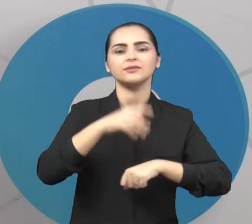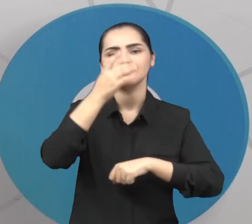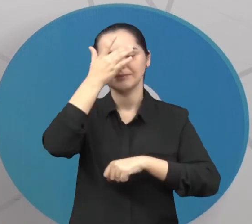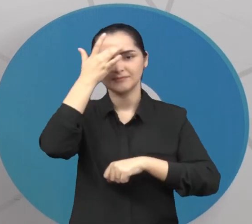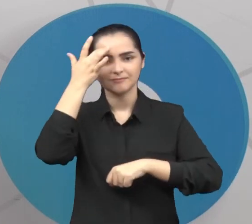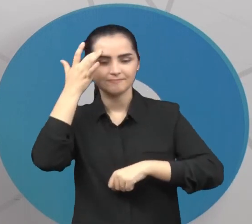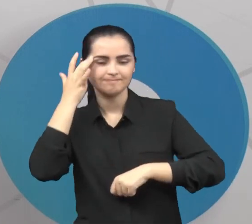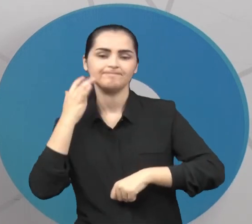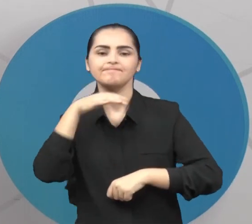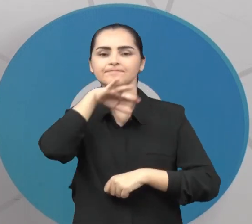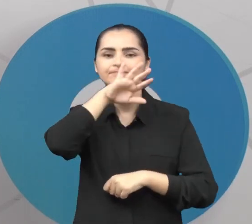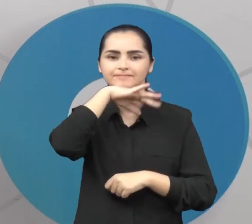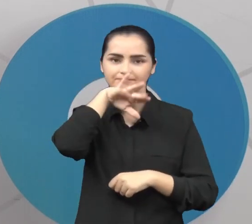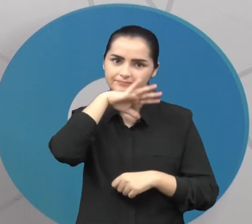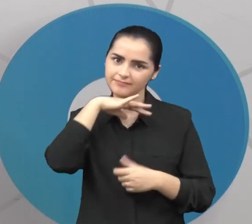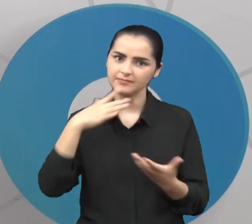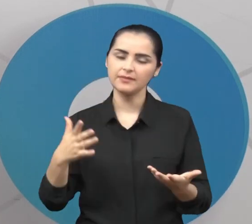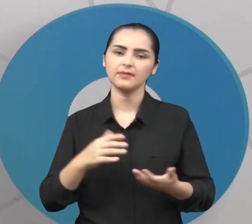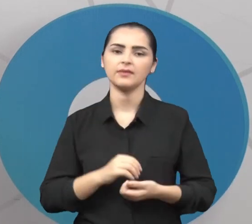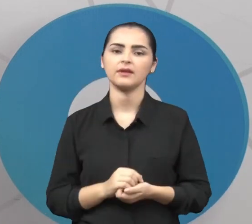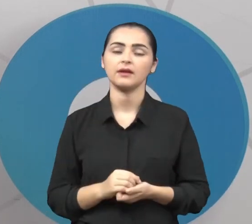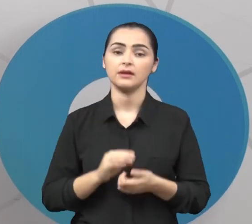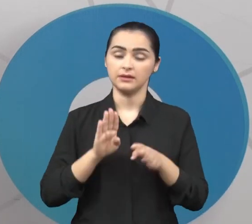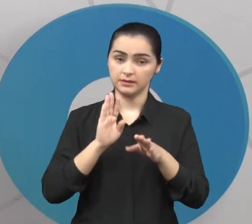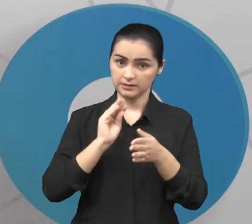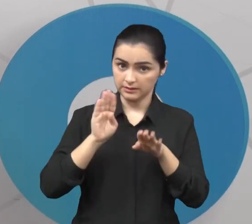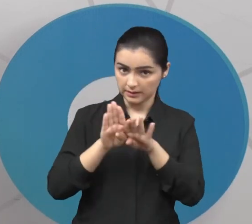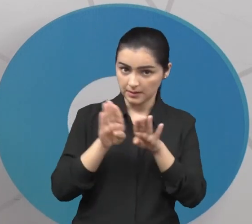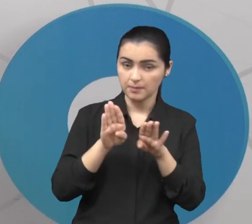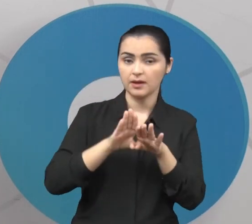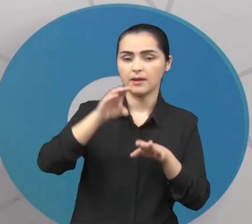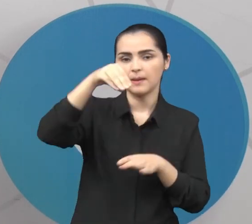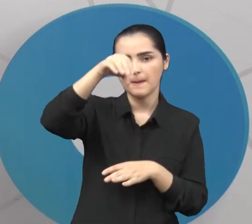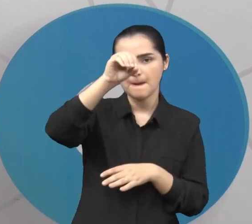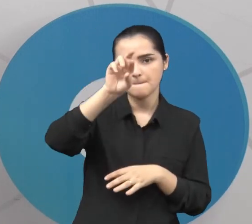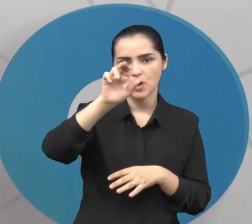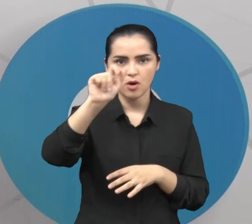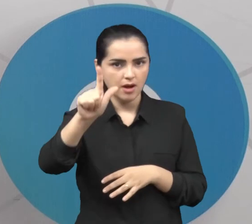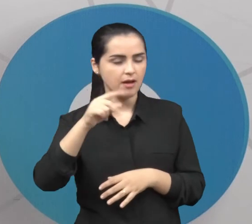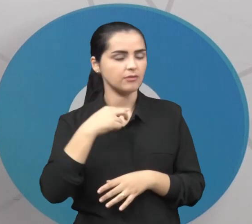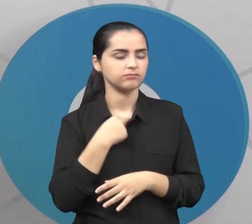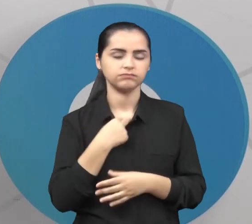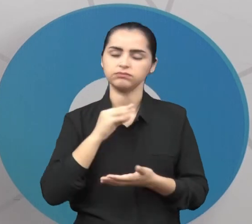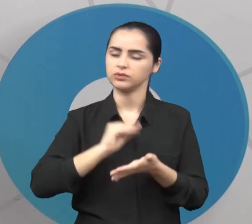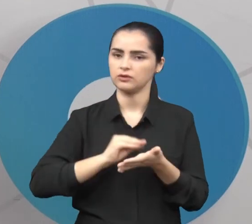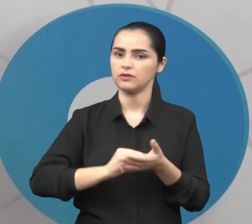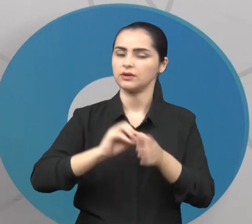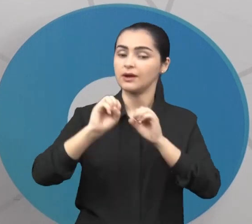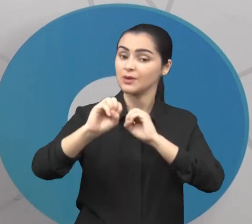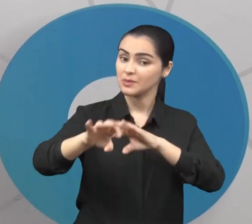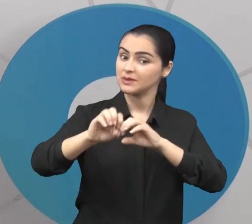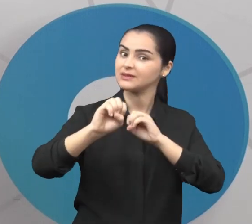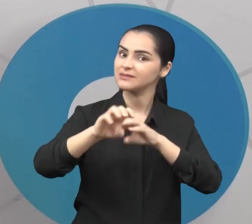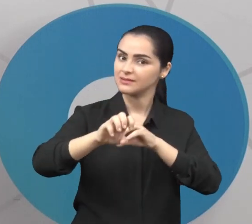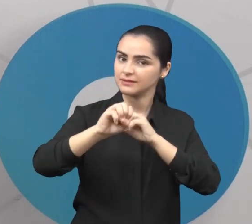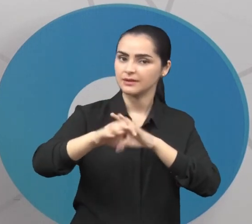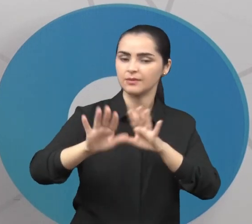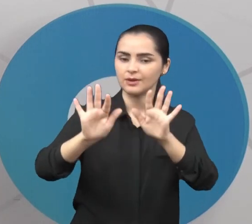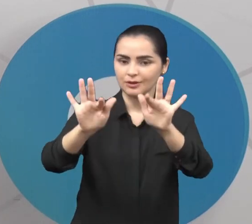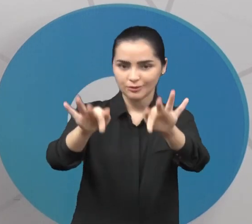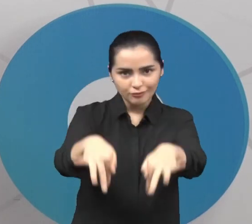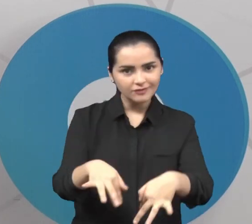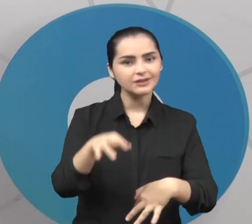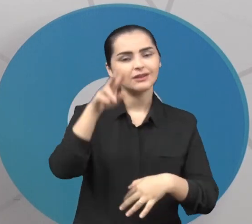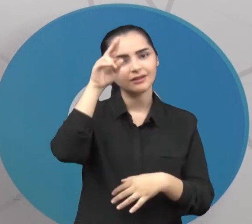elementos importantes. Assim como também moral, tá? E não pode faltar um ensinamento lá no final da história. Para a gente poder